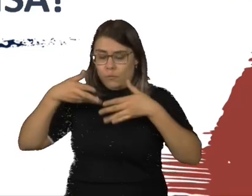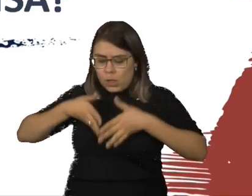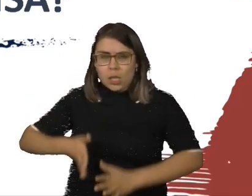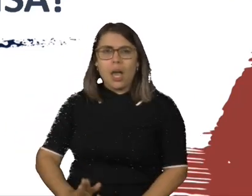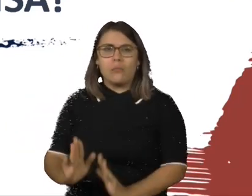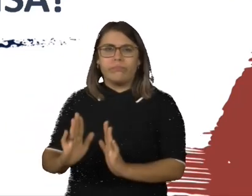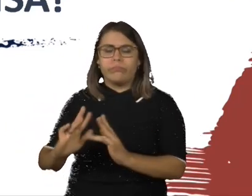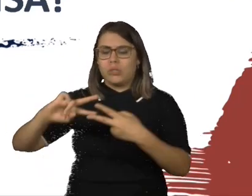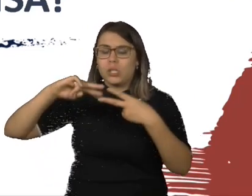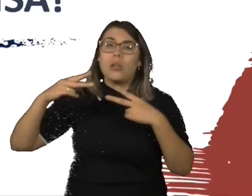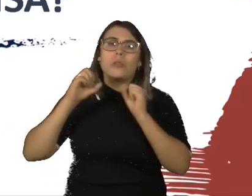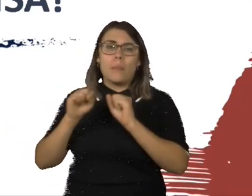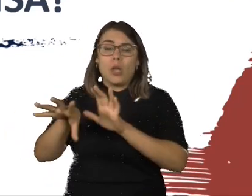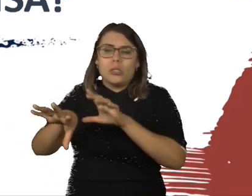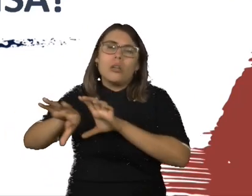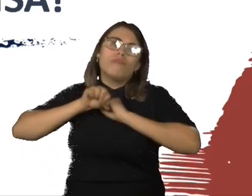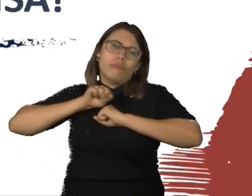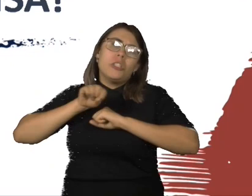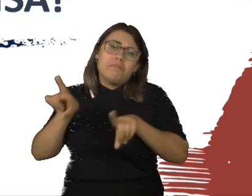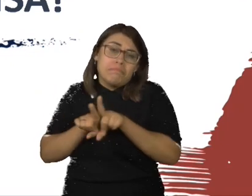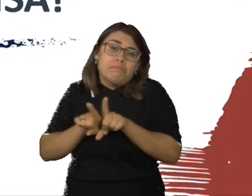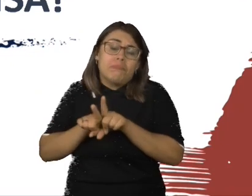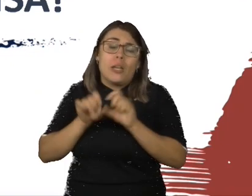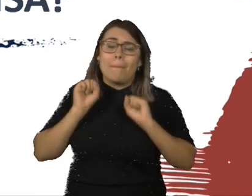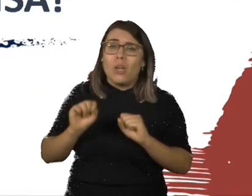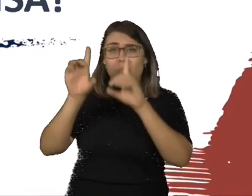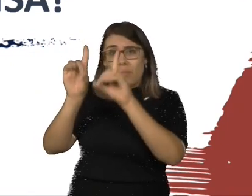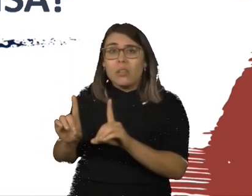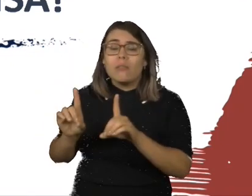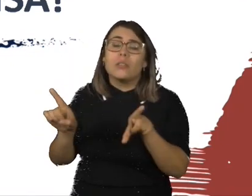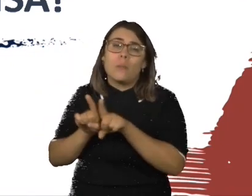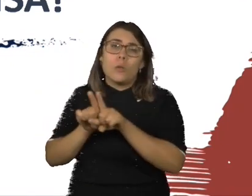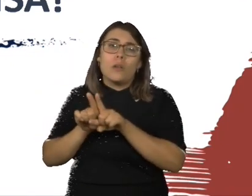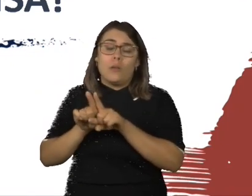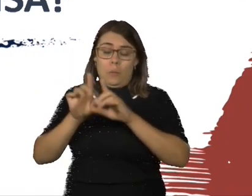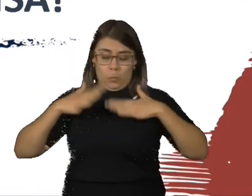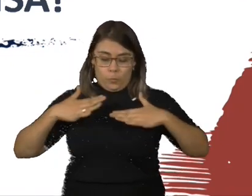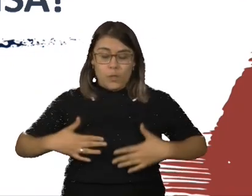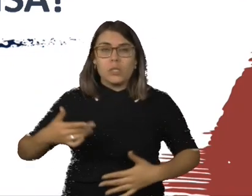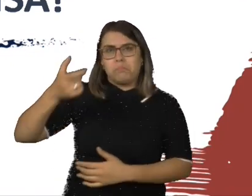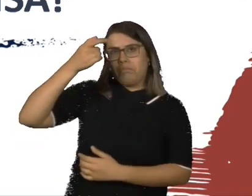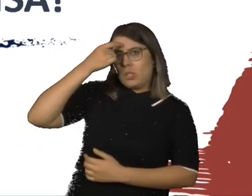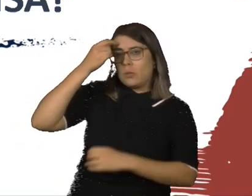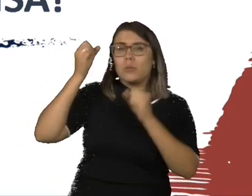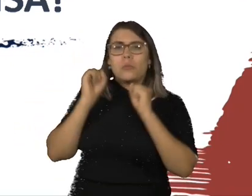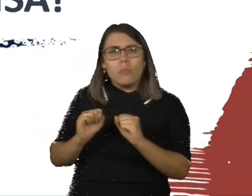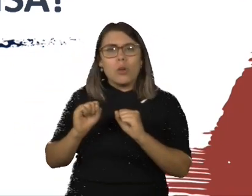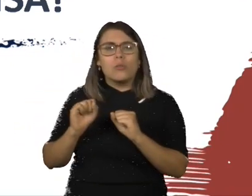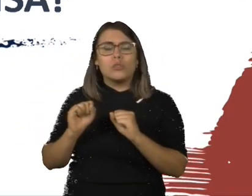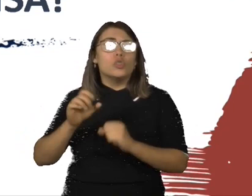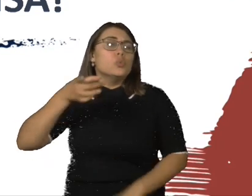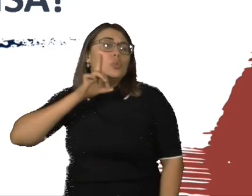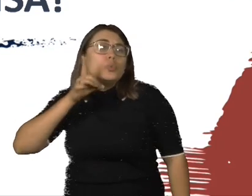com ela ou você adquire ao longo da sua vida. Pode ser uma deficiência sensorial, física, intelectual, que faz parte da